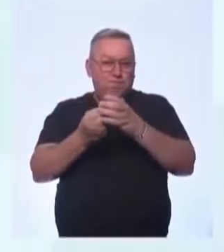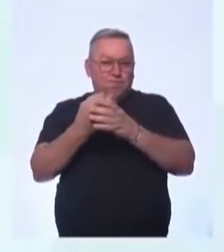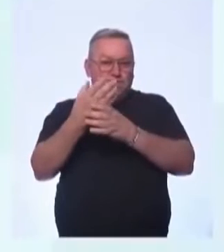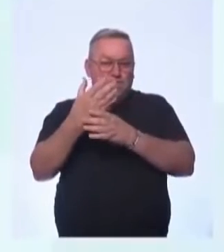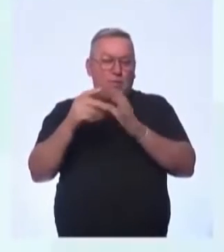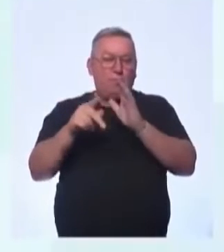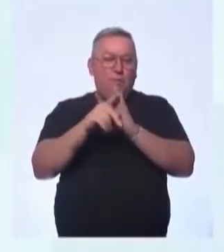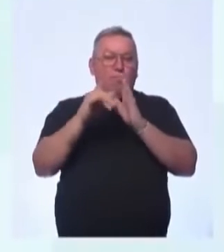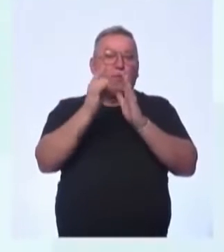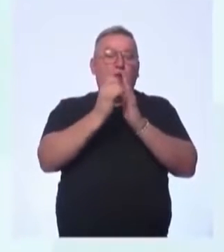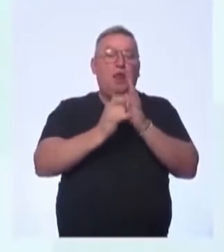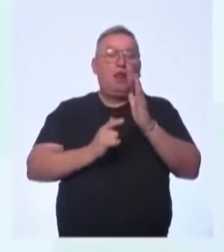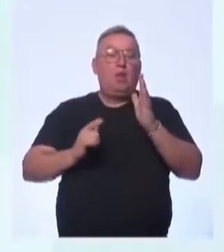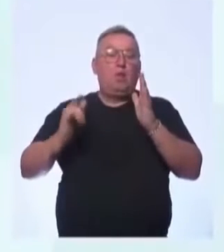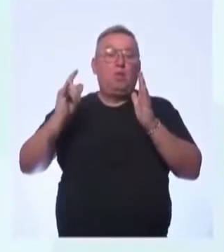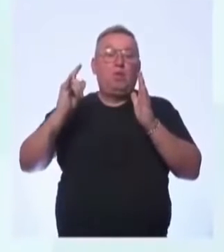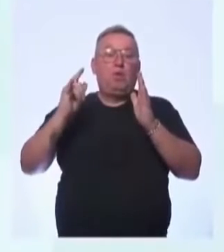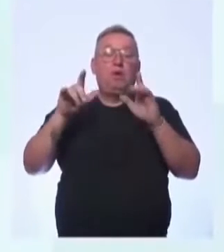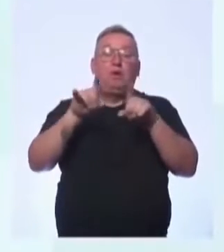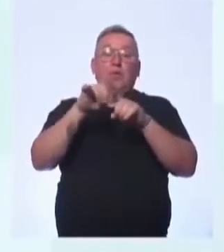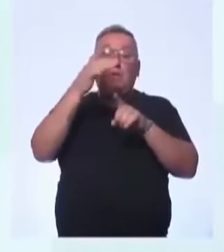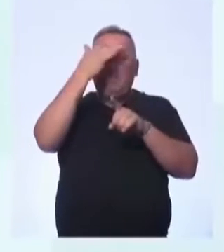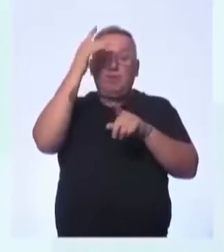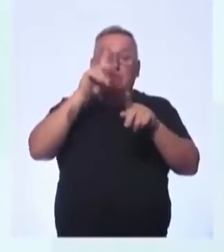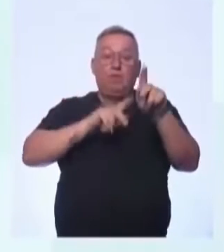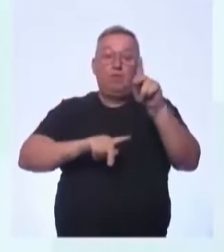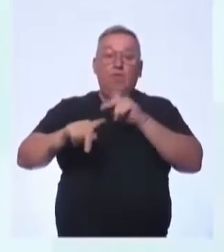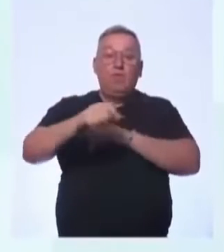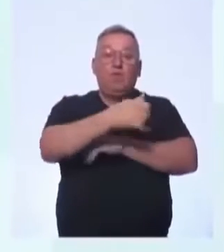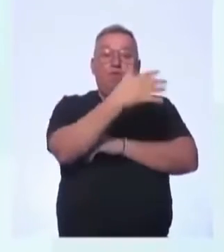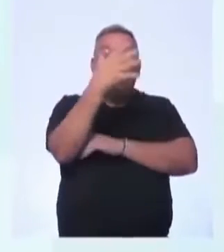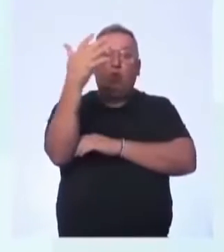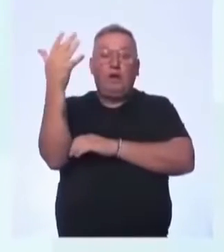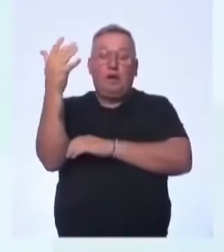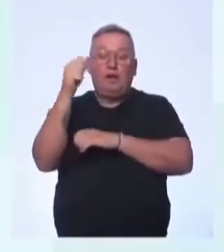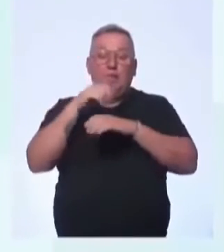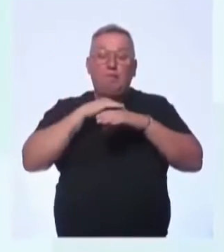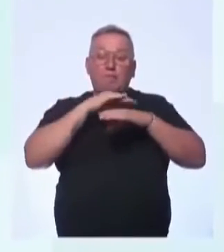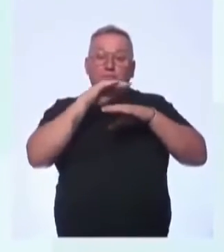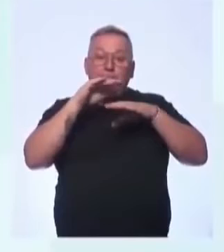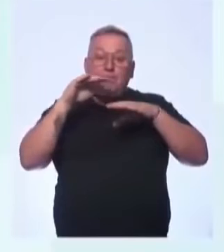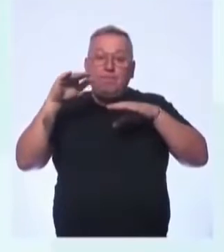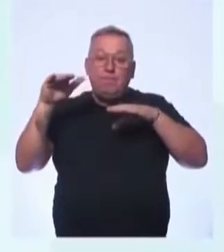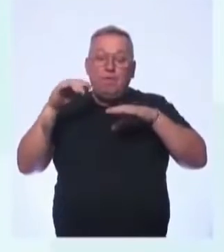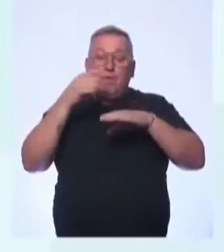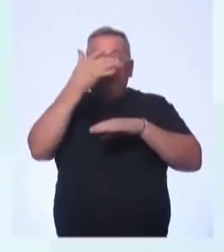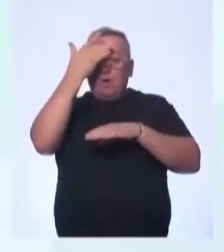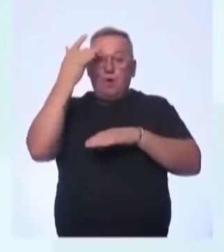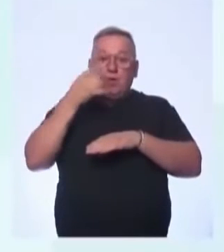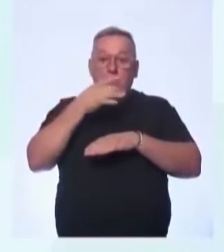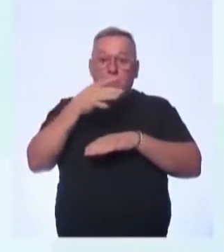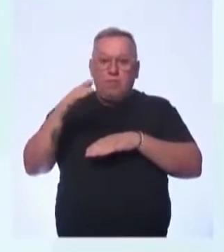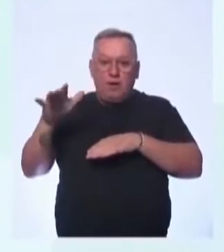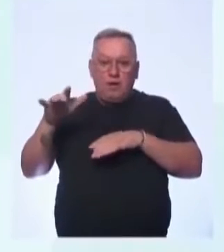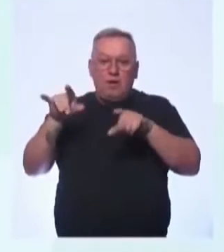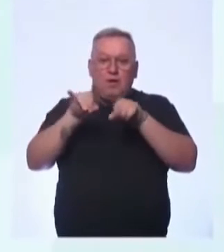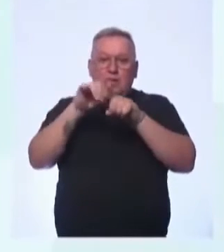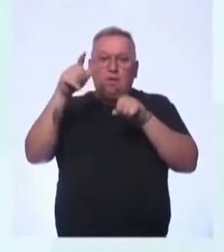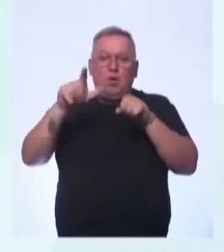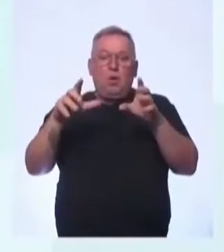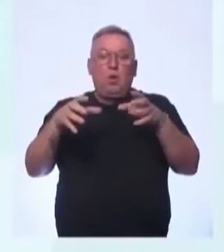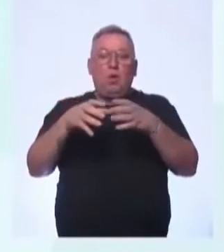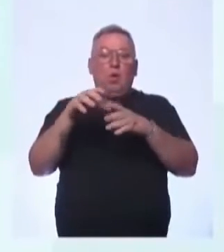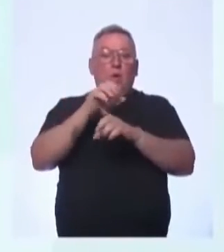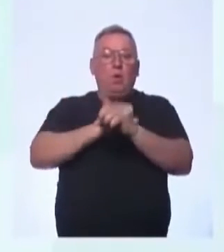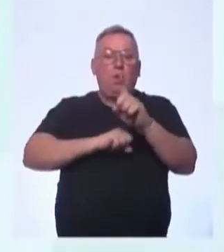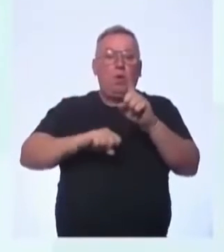quilombolas, povos das florestas e do cerrado, ribeirinhos e caissaras, entre outros grupos sociais